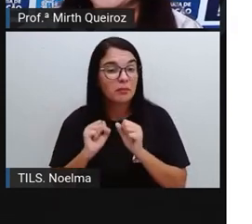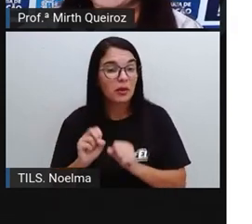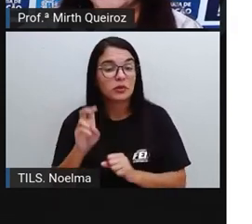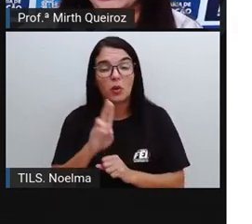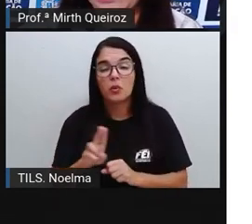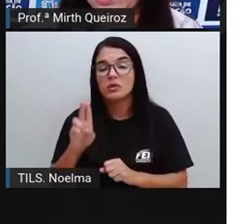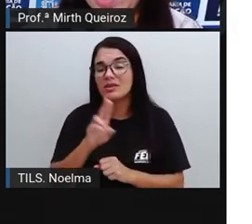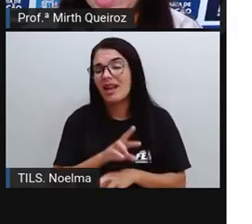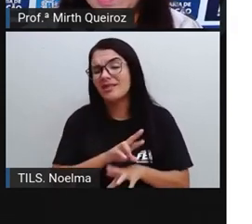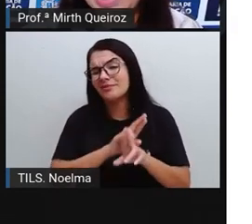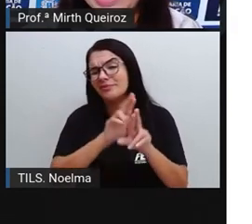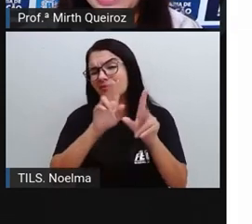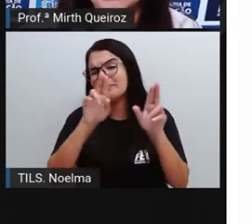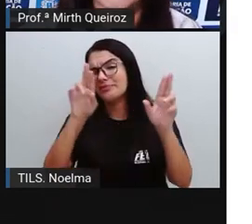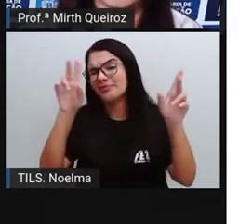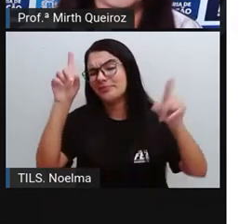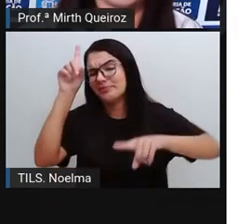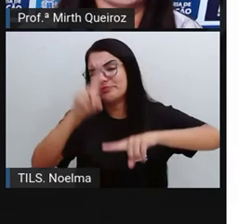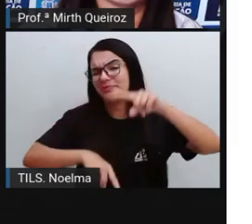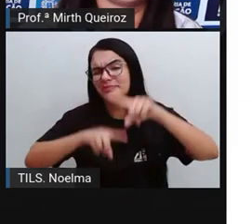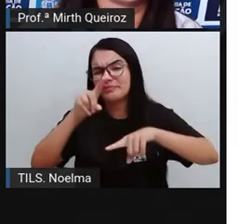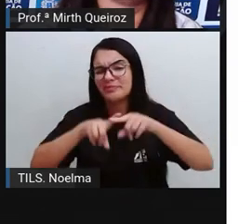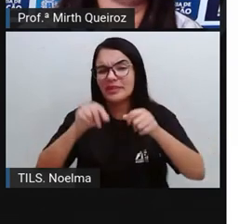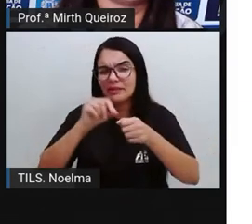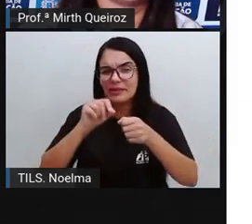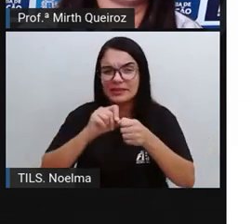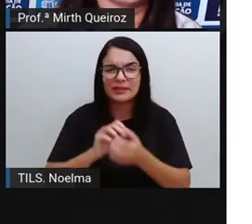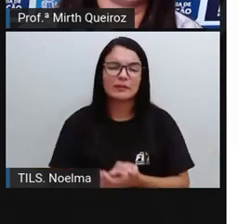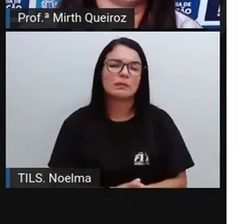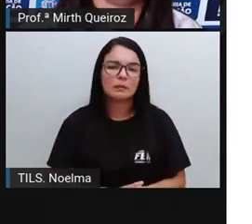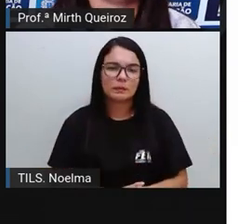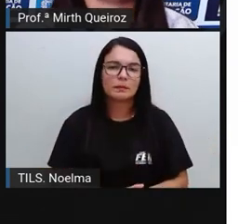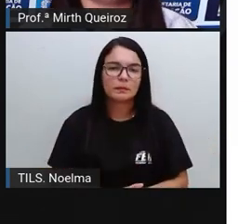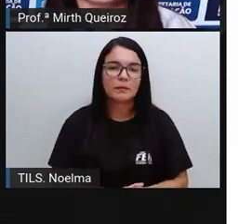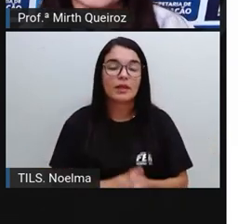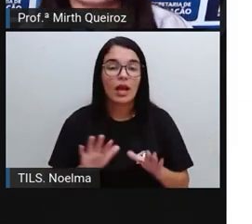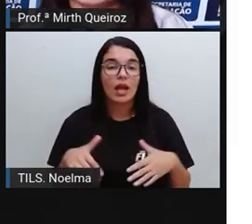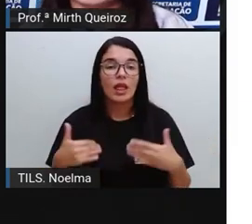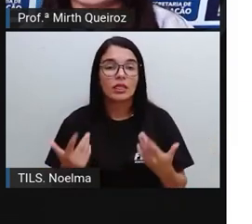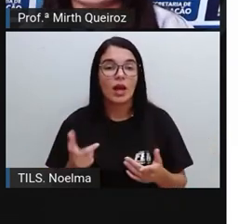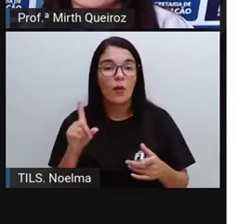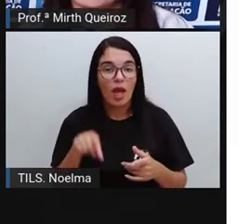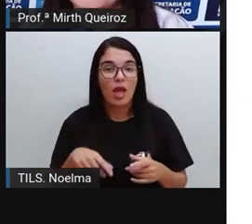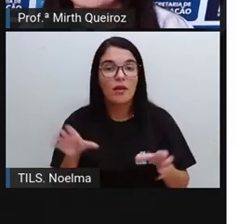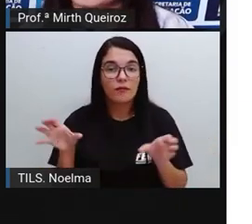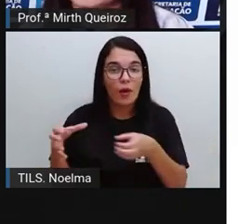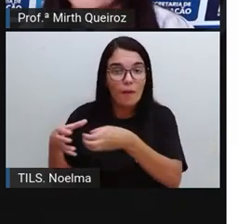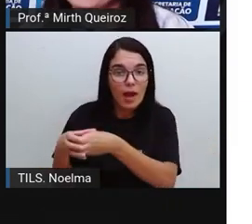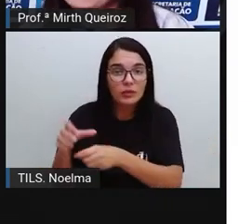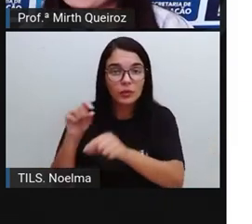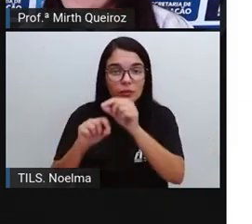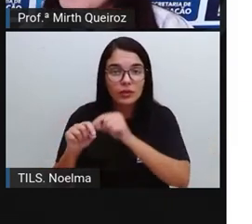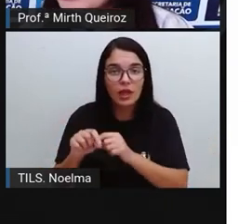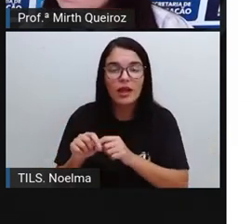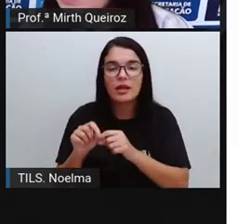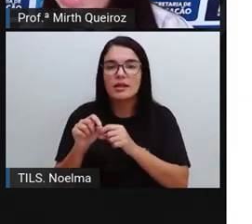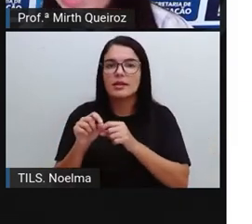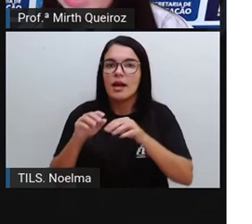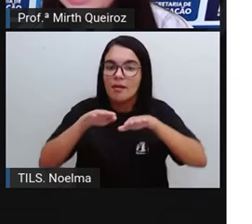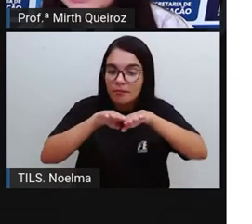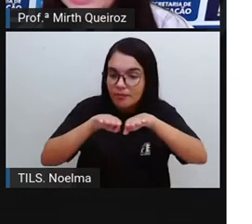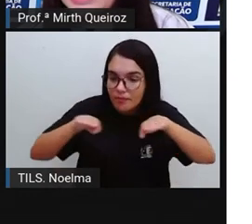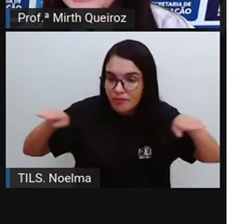utilizar diversos, diferentes materiais aí para produzi-los, né? Os mosaicos, eles são formados por formas